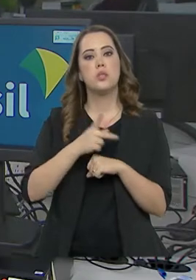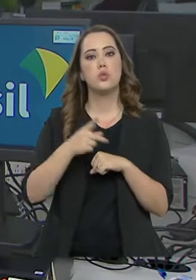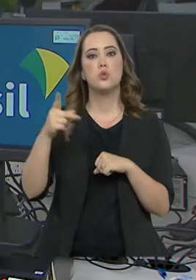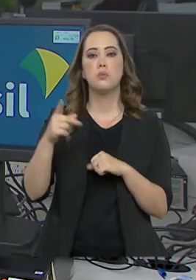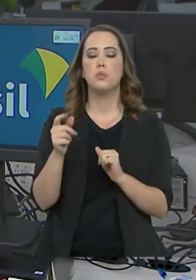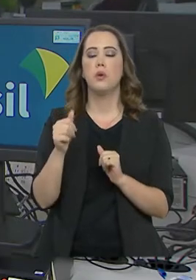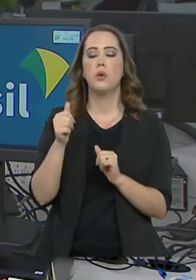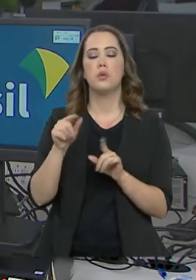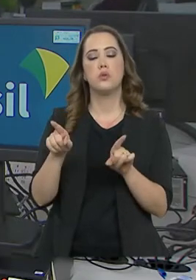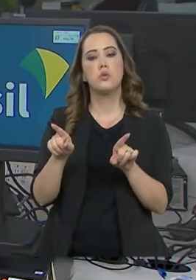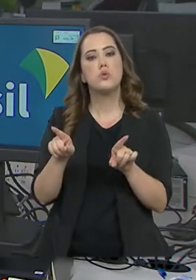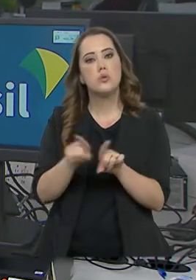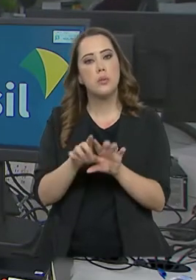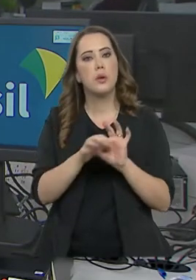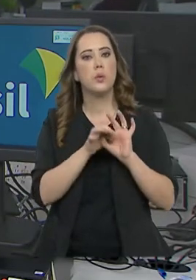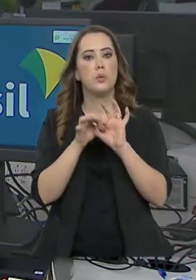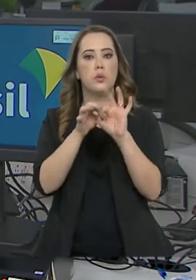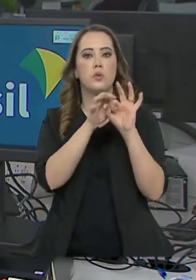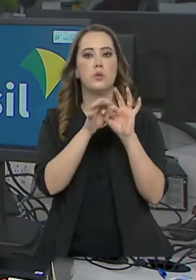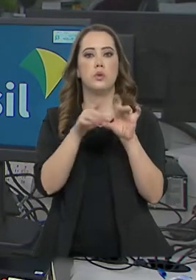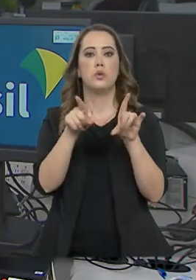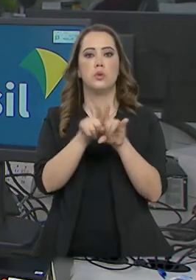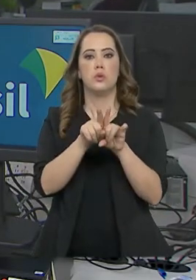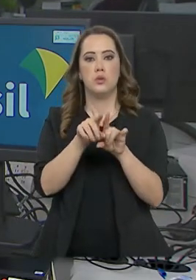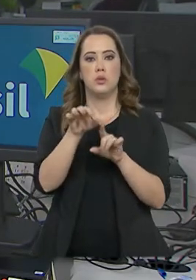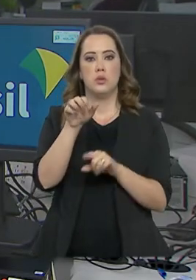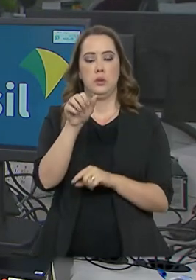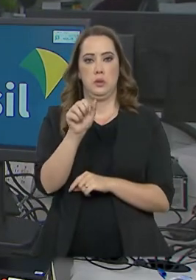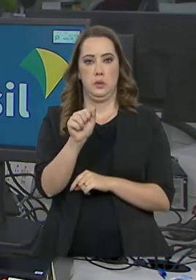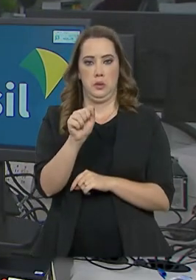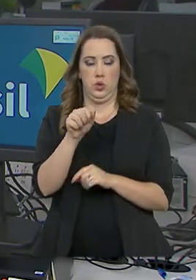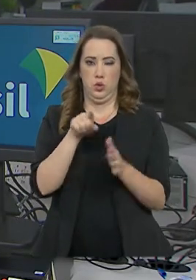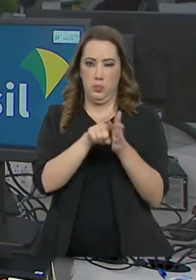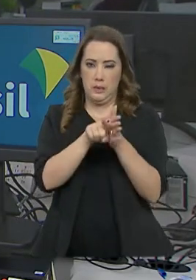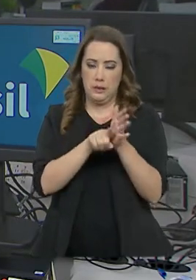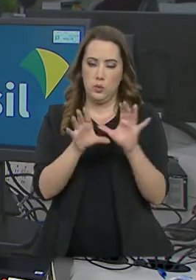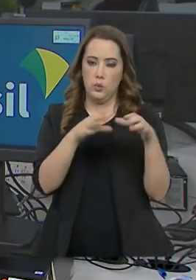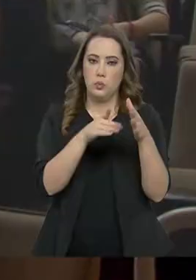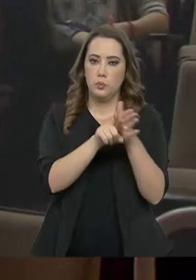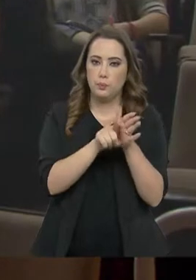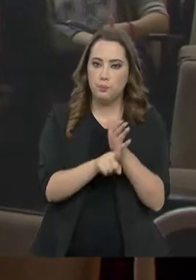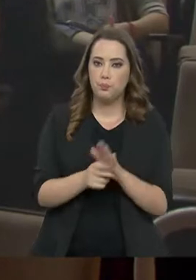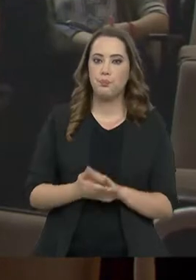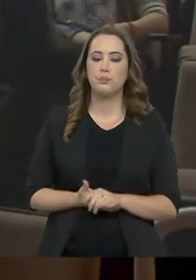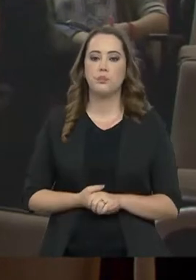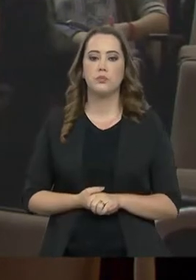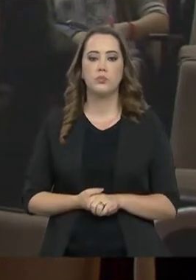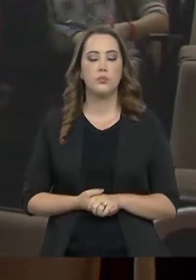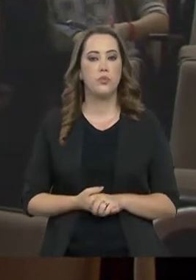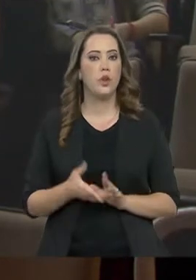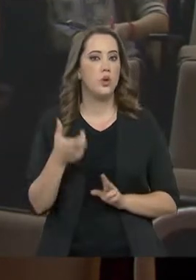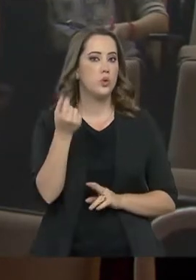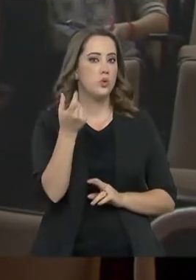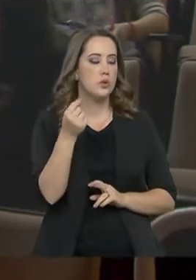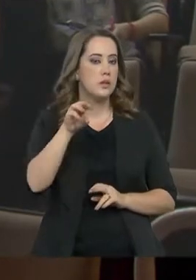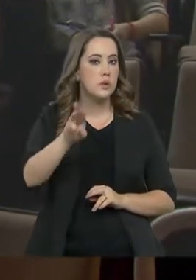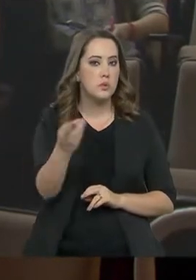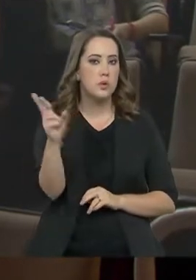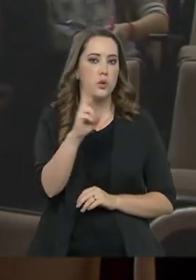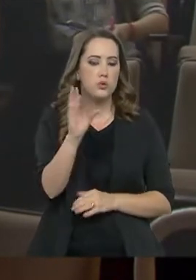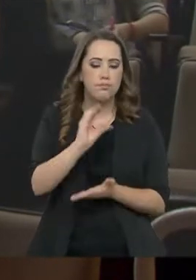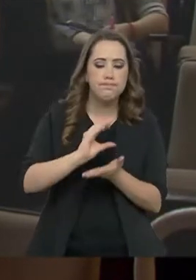parceria com o Conselho Nacional das Fundações Estaduais de Amparo à Pesquisa. 200 milhões de reais